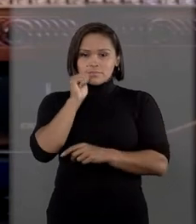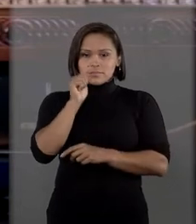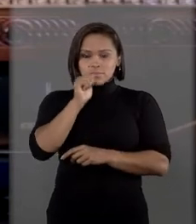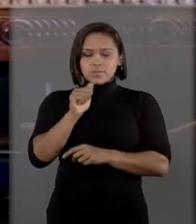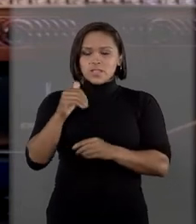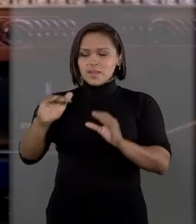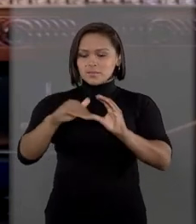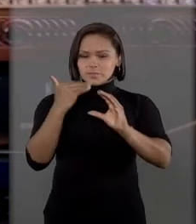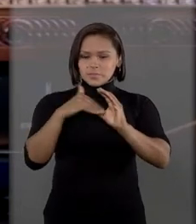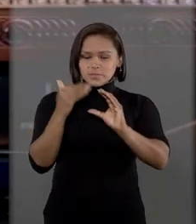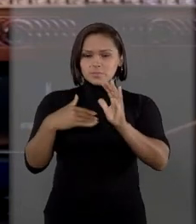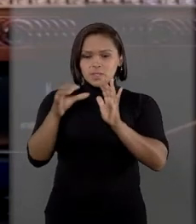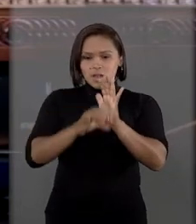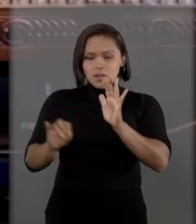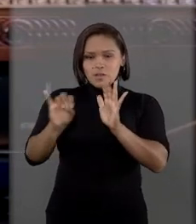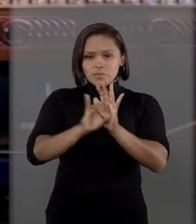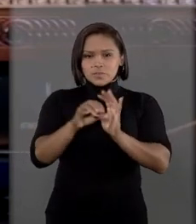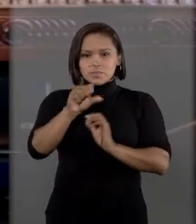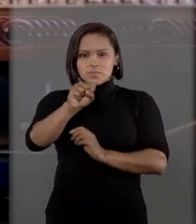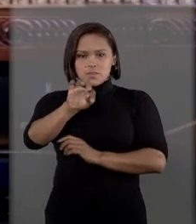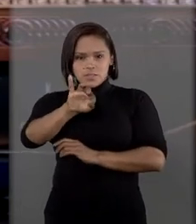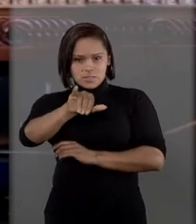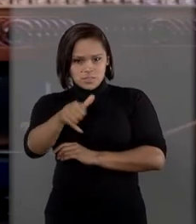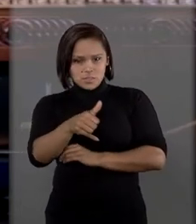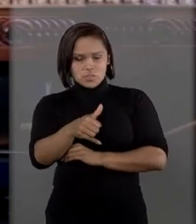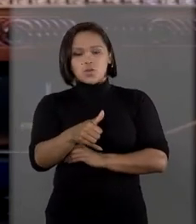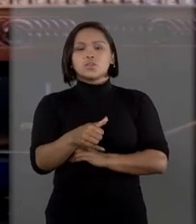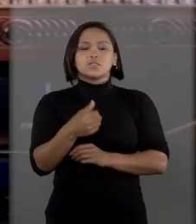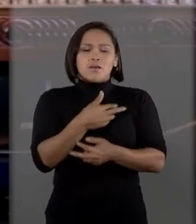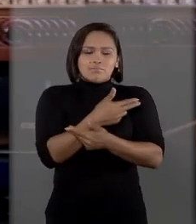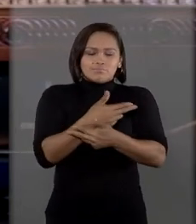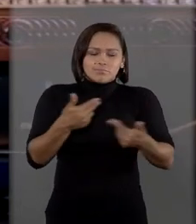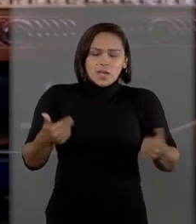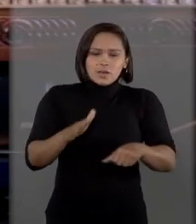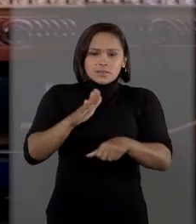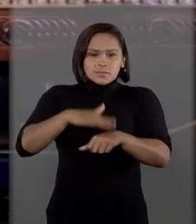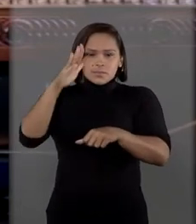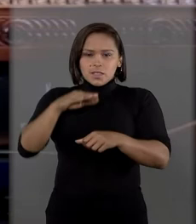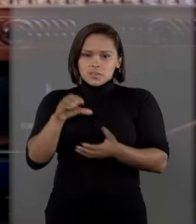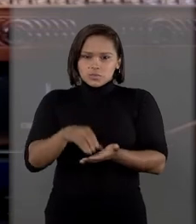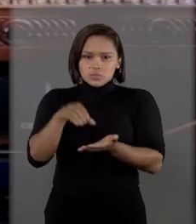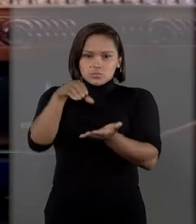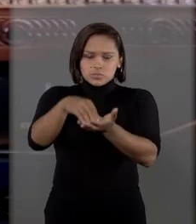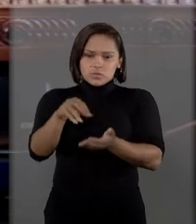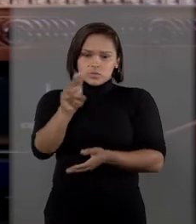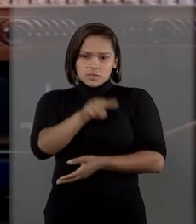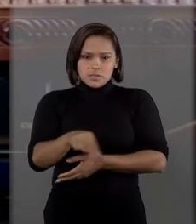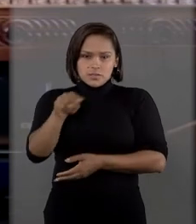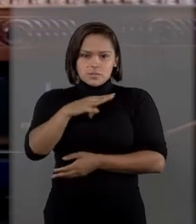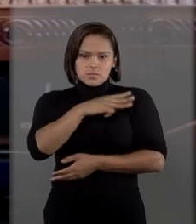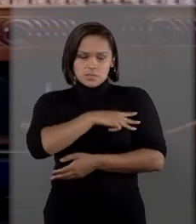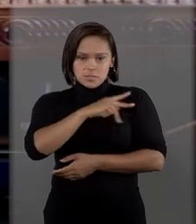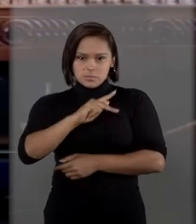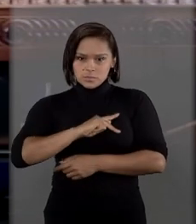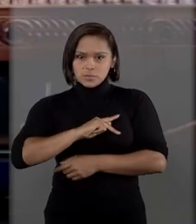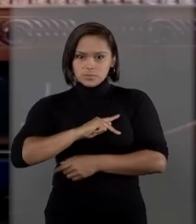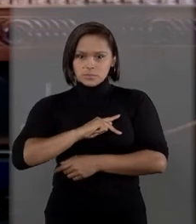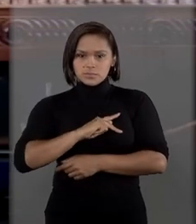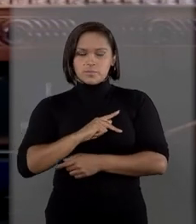recebidas pela Ouvidoria do STJ, com sua remessa à Ouvidoria do Conselho Nacional do Ministério Público,